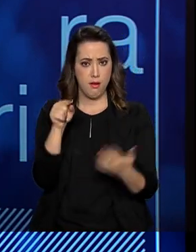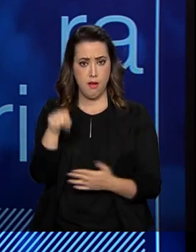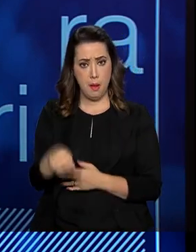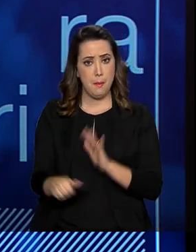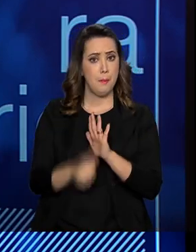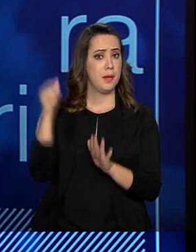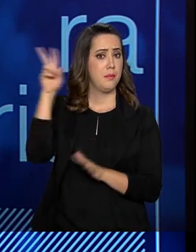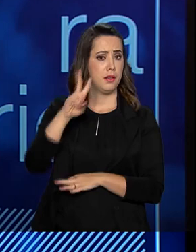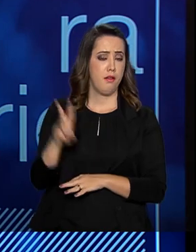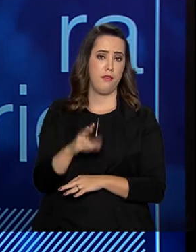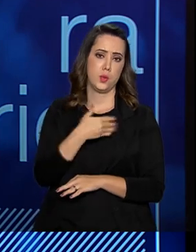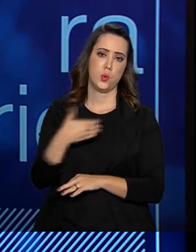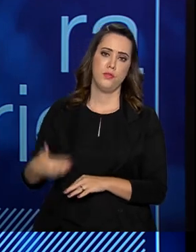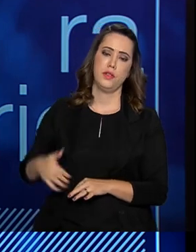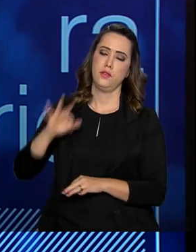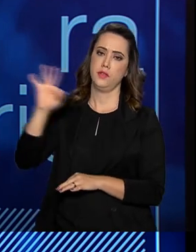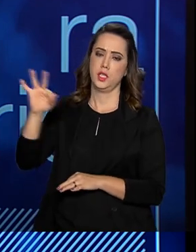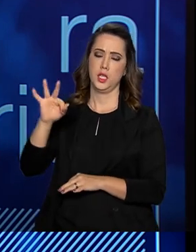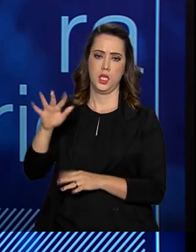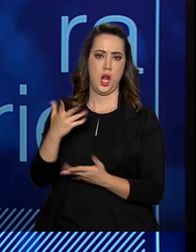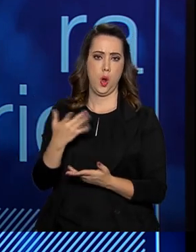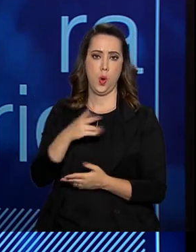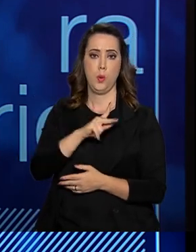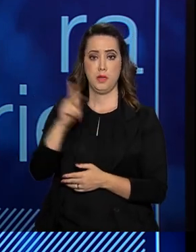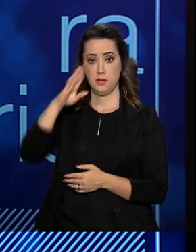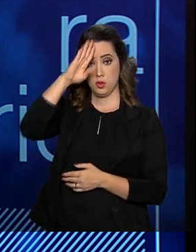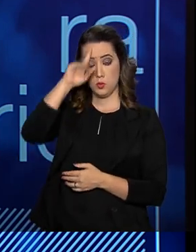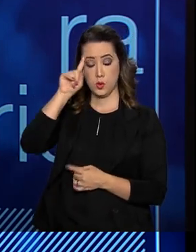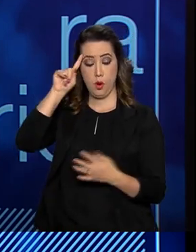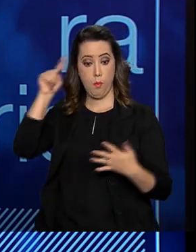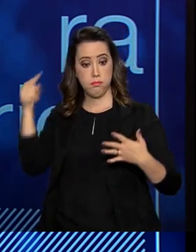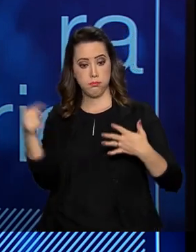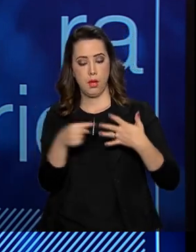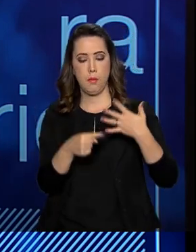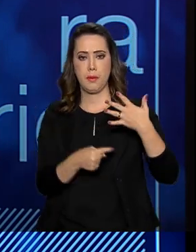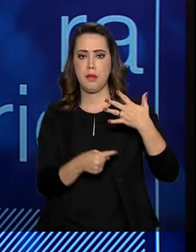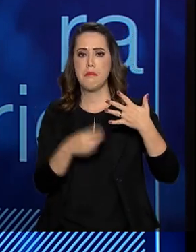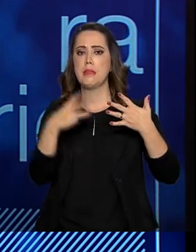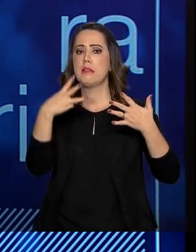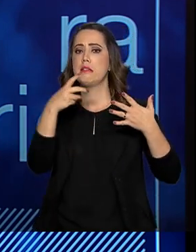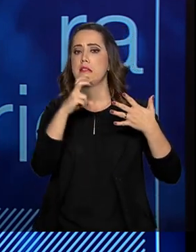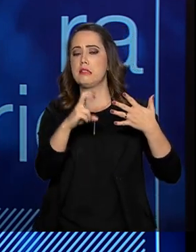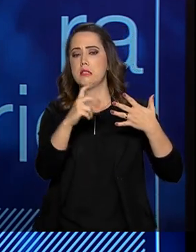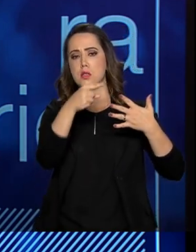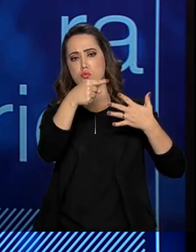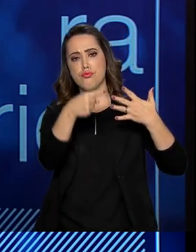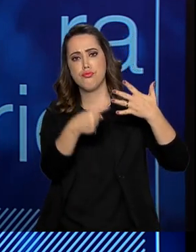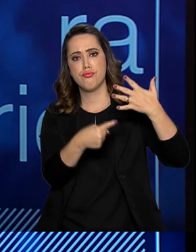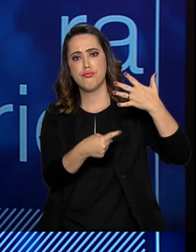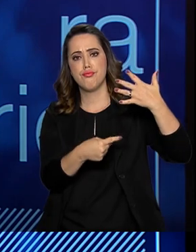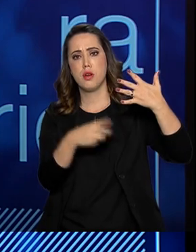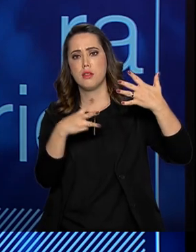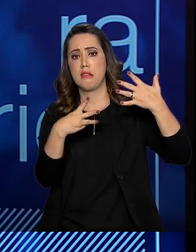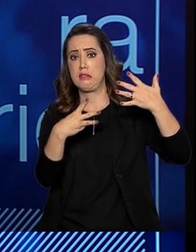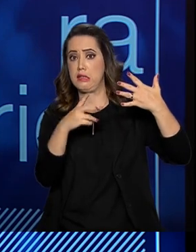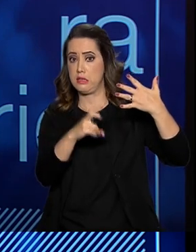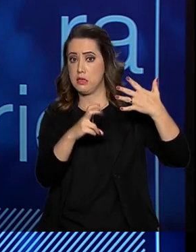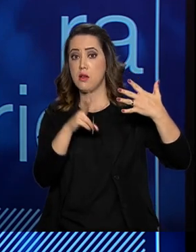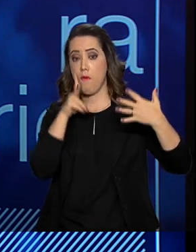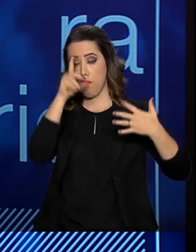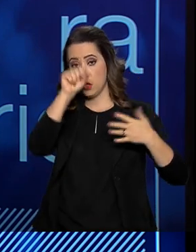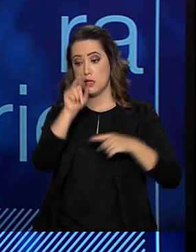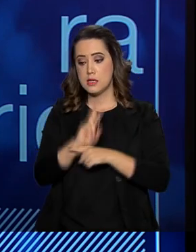o presidente Bolsonaro colocou como meta 35 o fortalecimento da vigilância e da